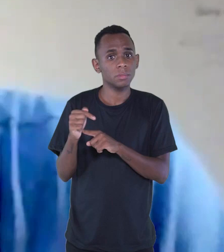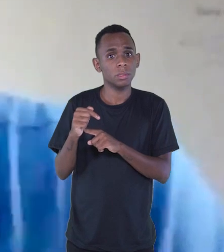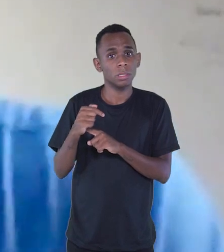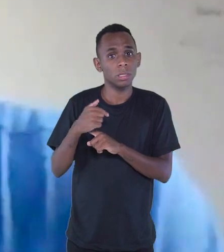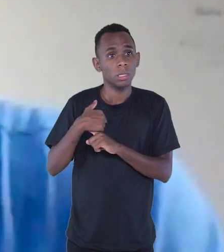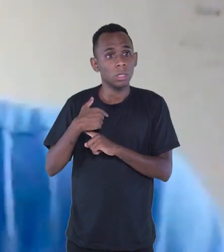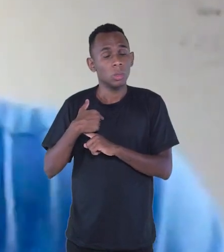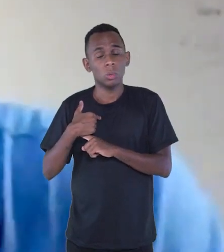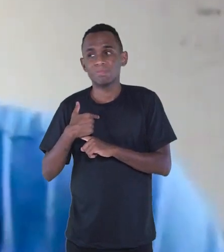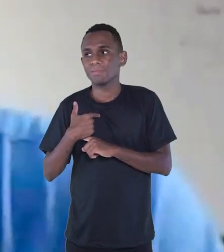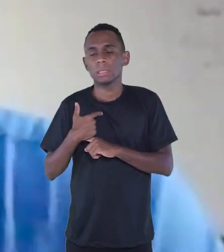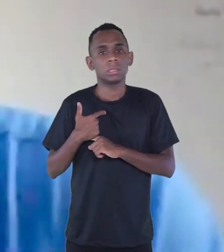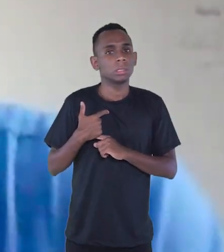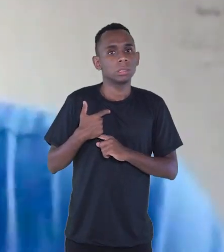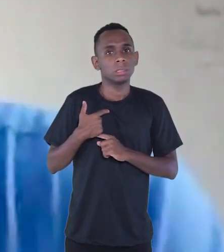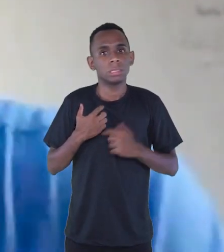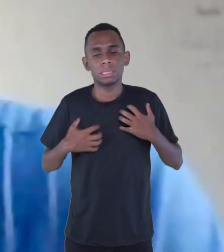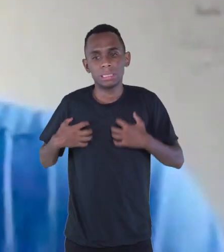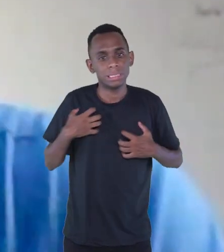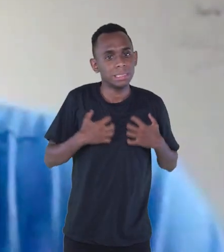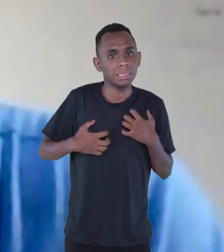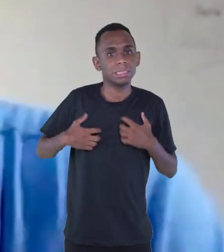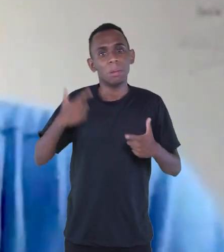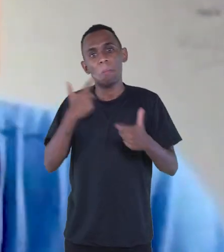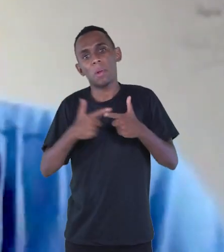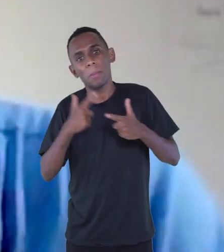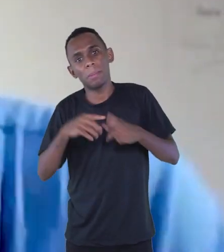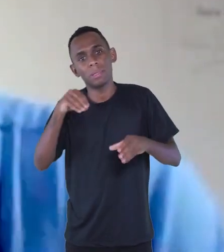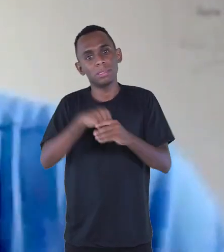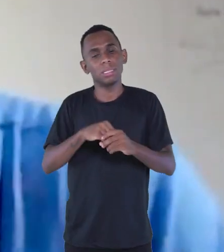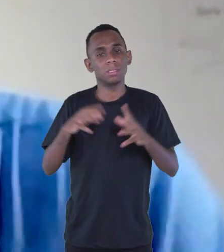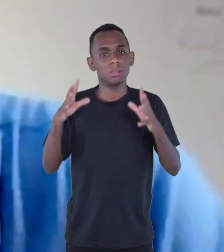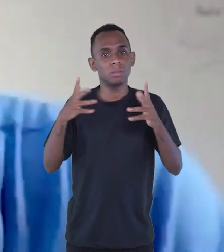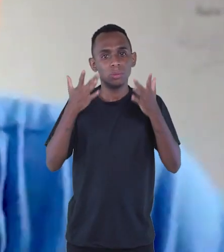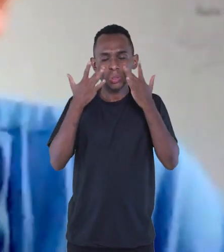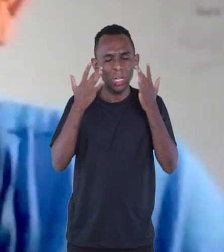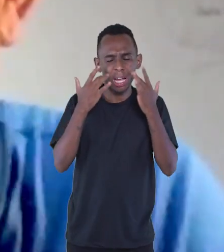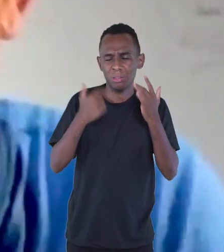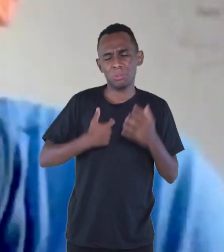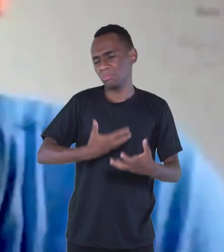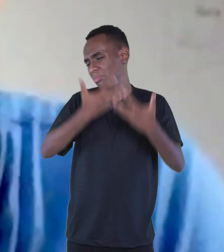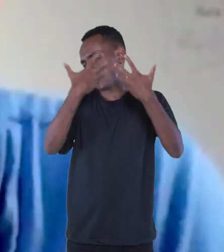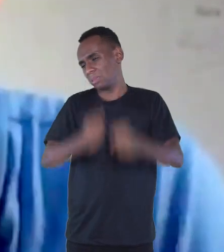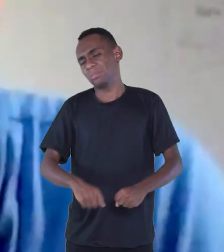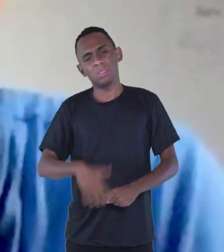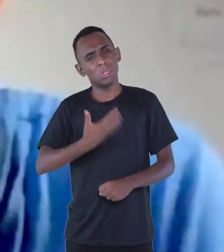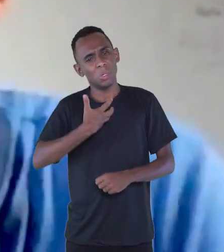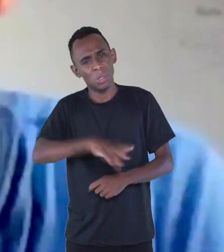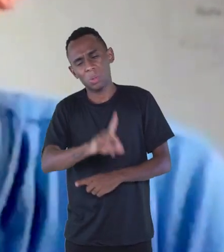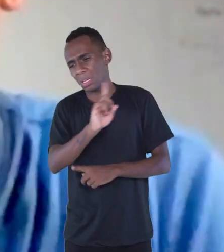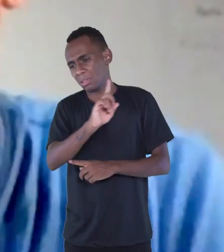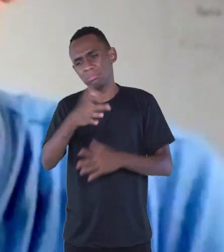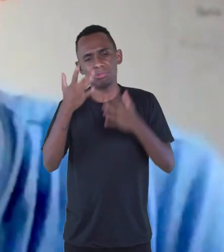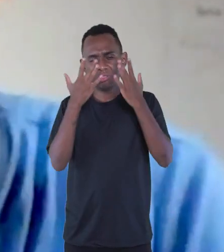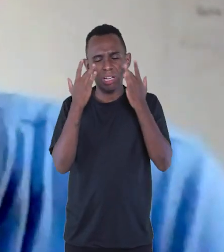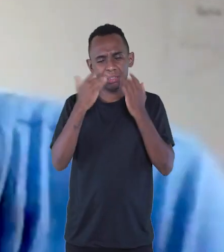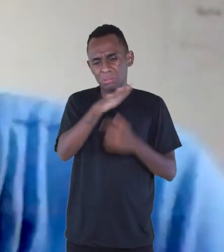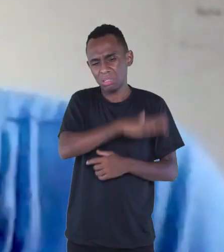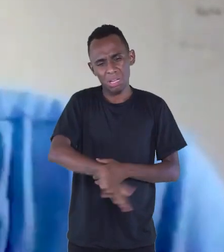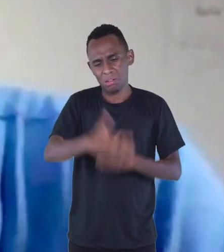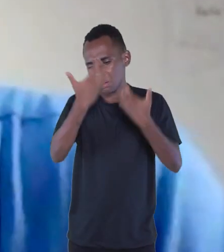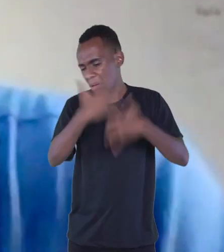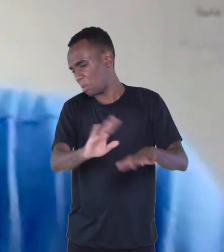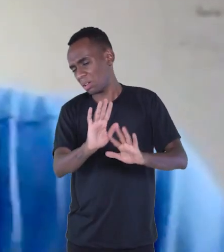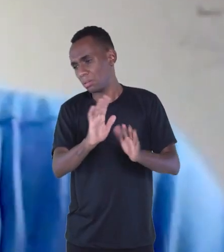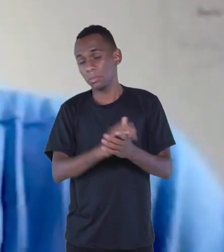em crise com o teatro. E me afasto do Grupo Capela, me afasto do teatro. Eu não quero mais isso. O teatro tem muito ego. E aí